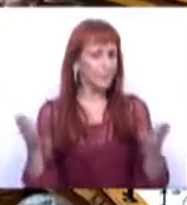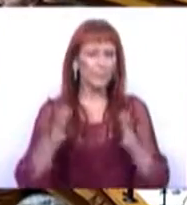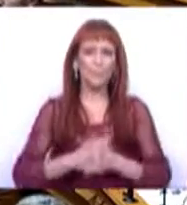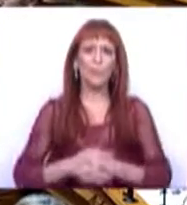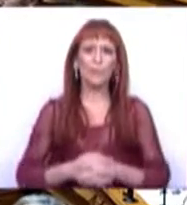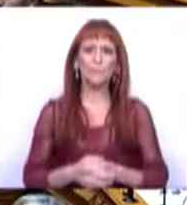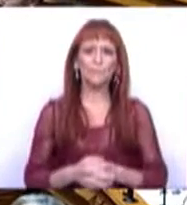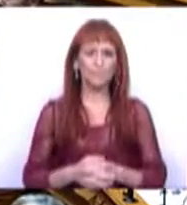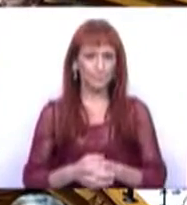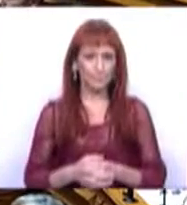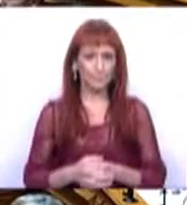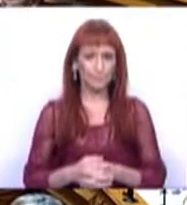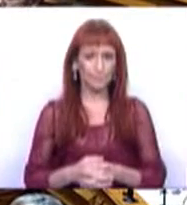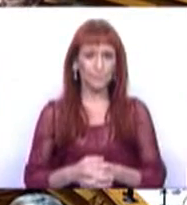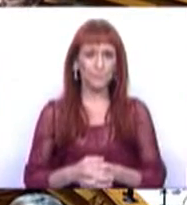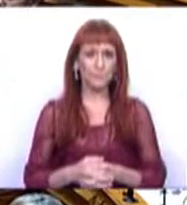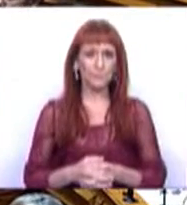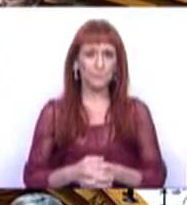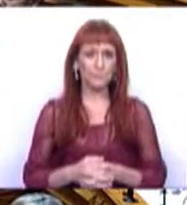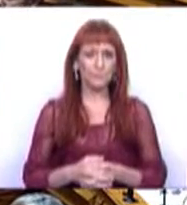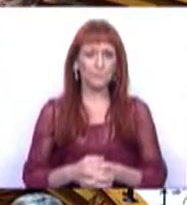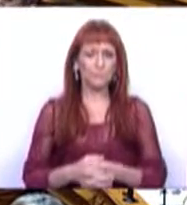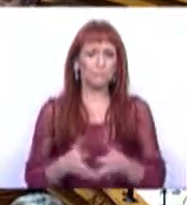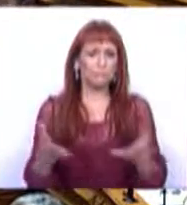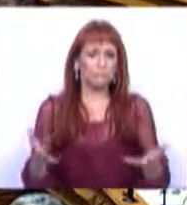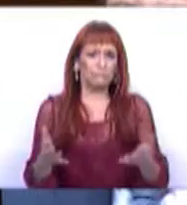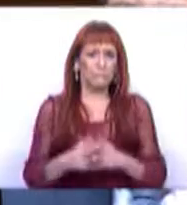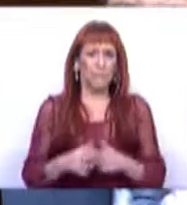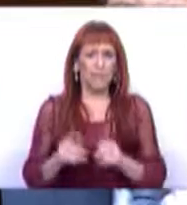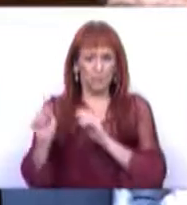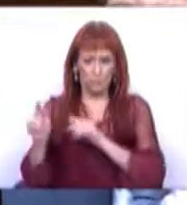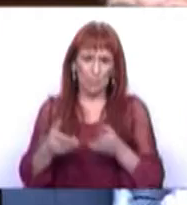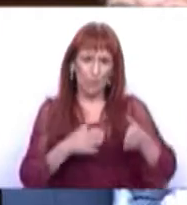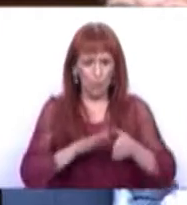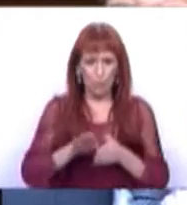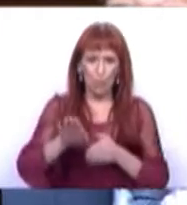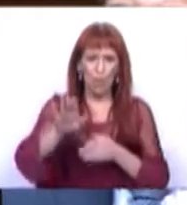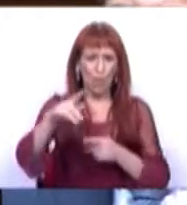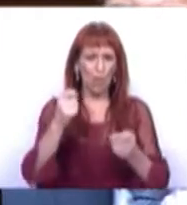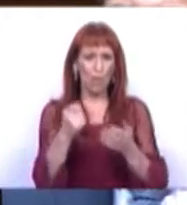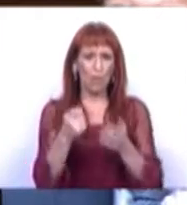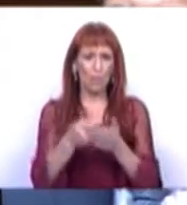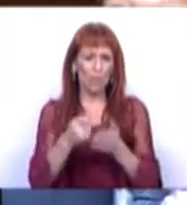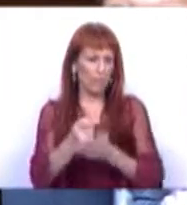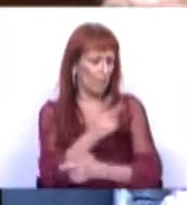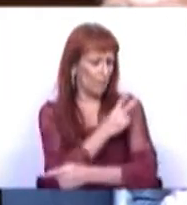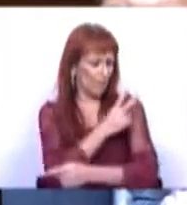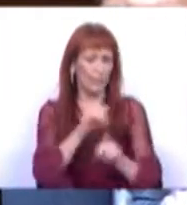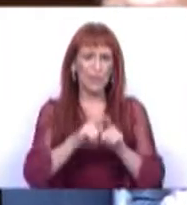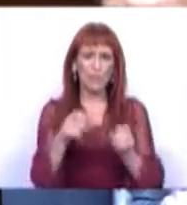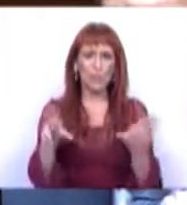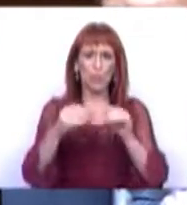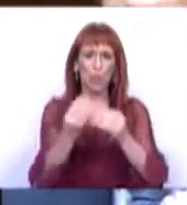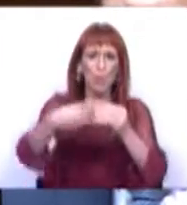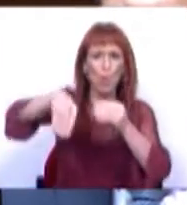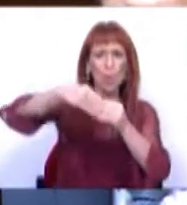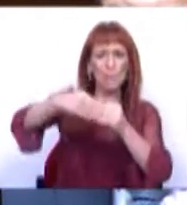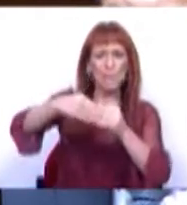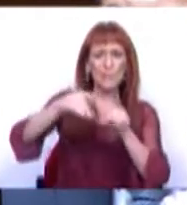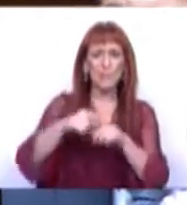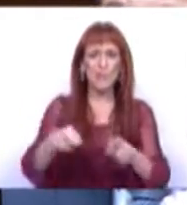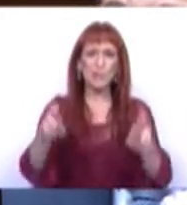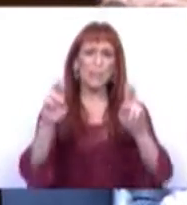com esta trajetória da propina e com este novo complemento,